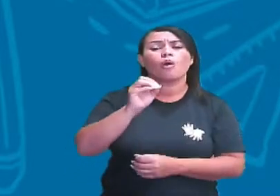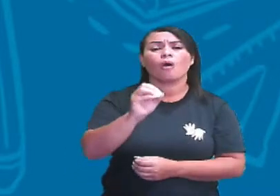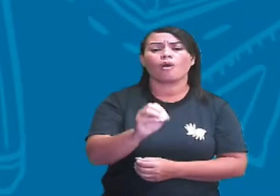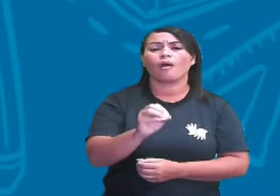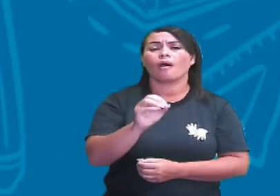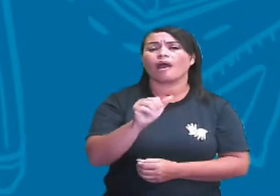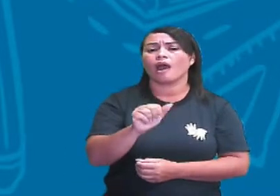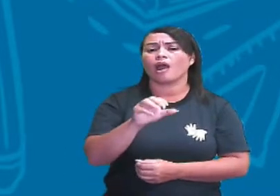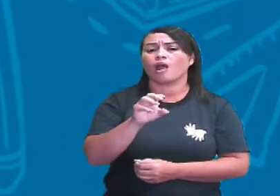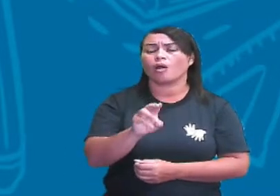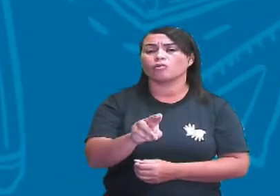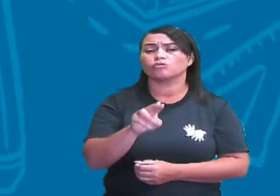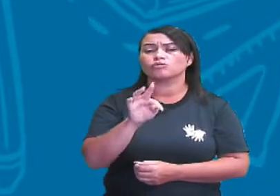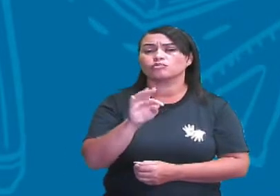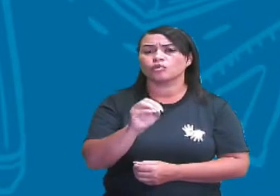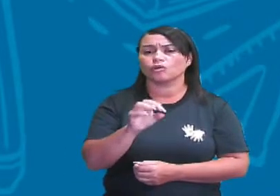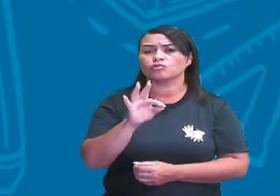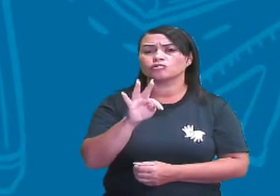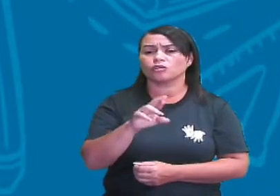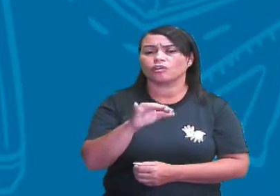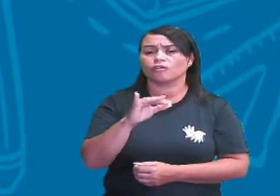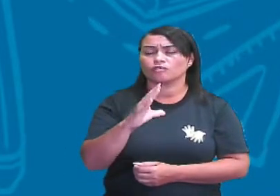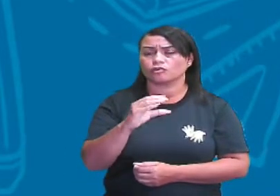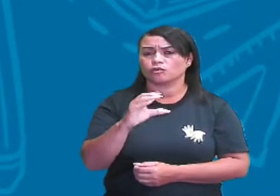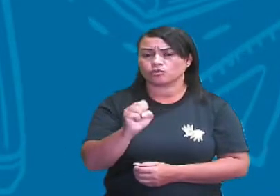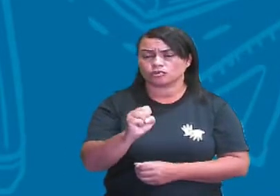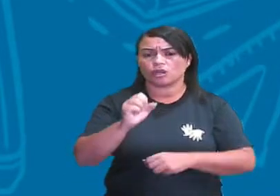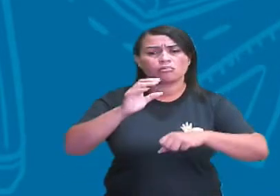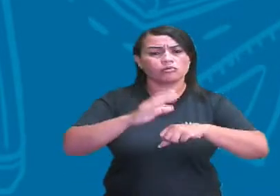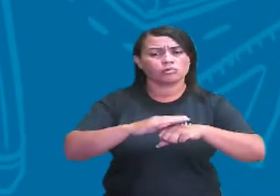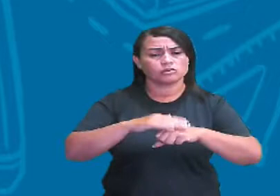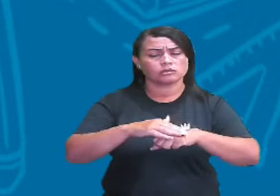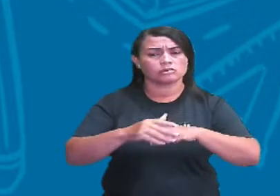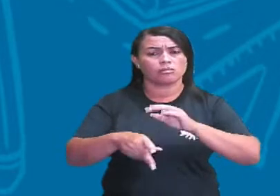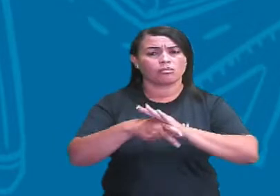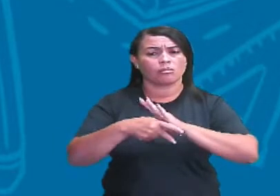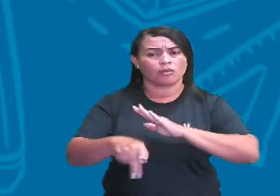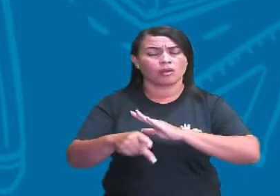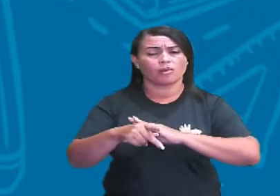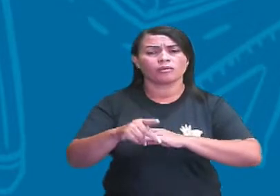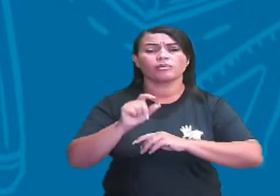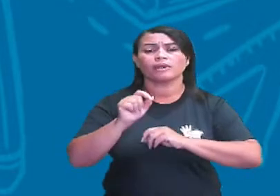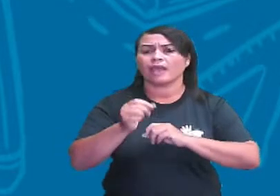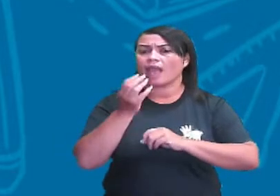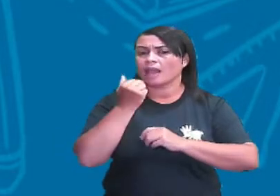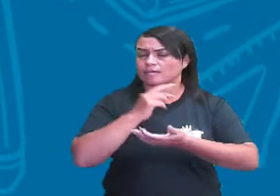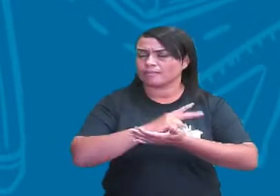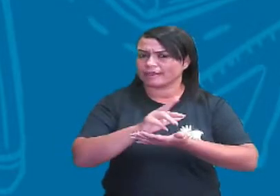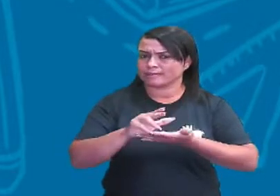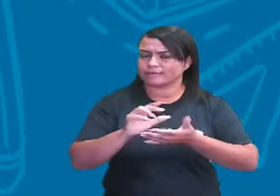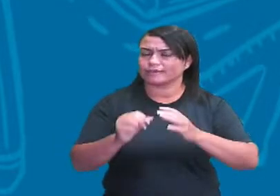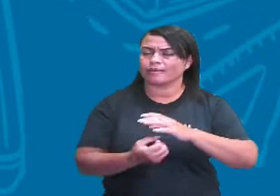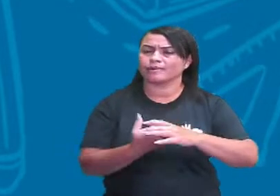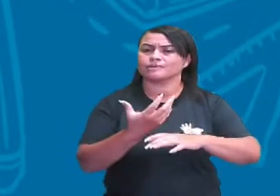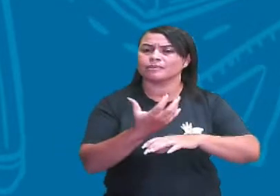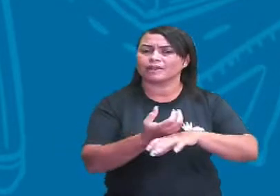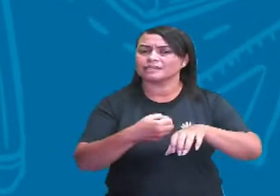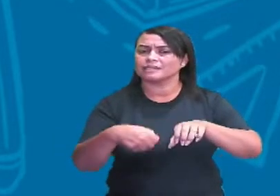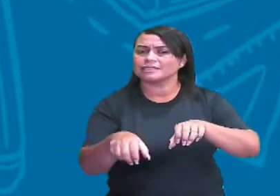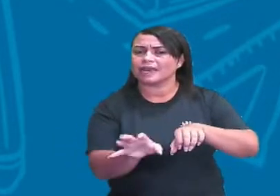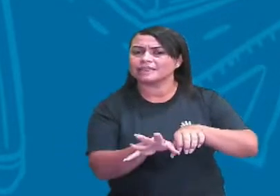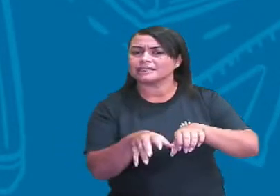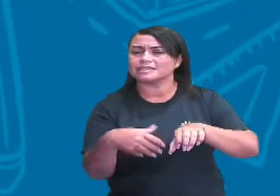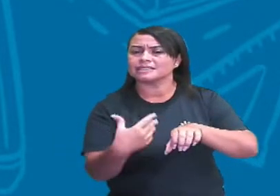produzir o seu próprio alimento. E dentro desse grupo de organismos estão as plantas e as algas.